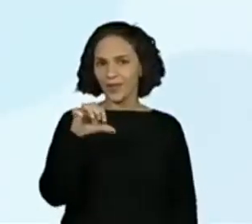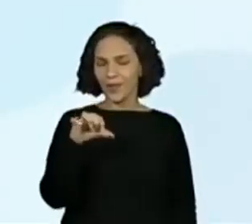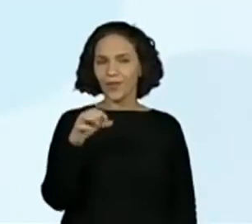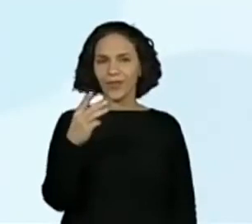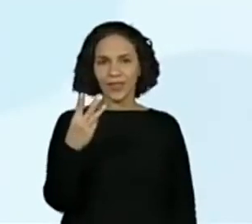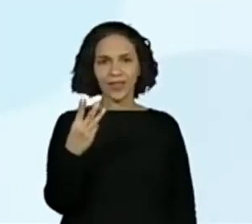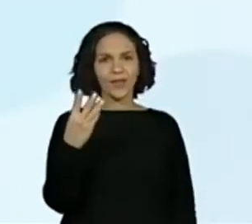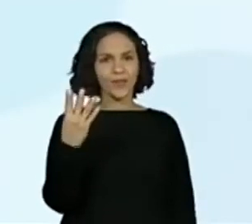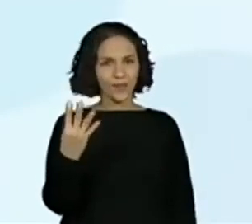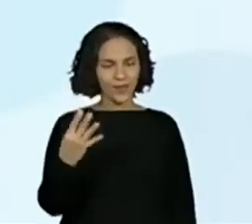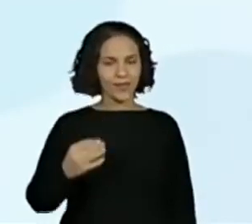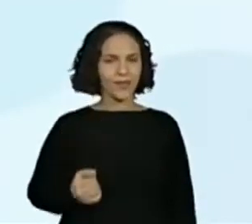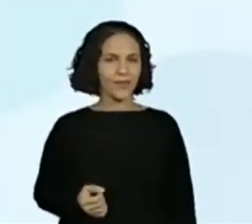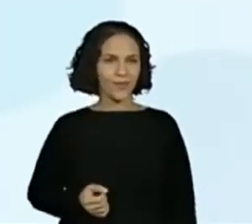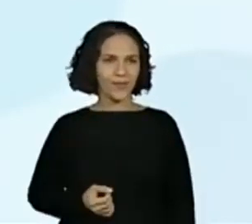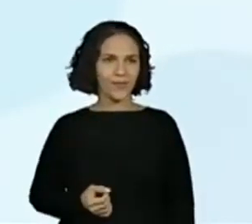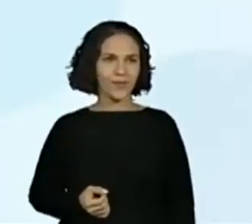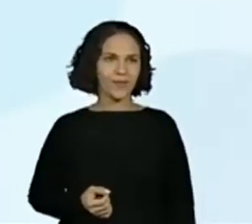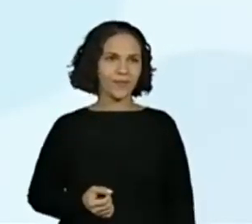Ok?